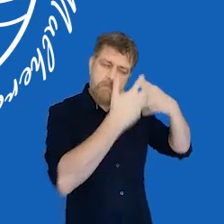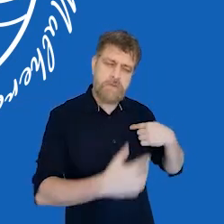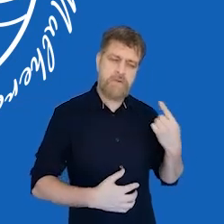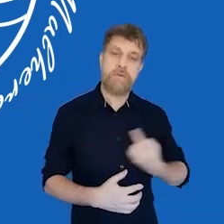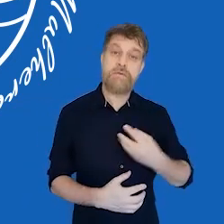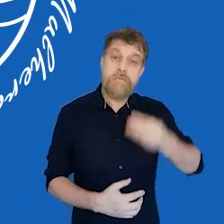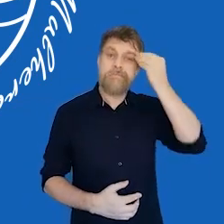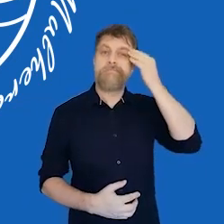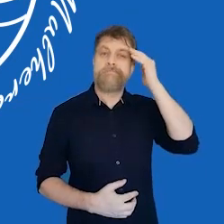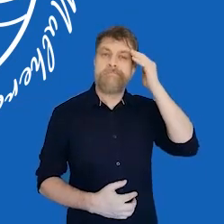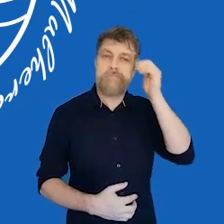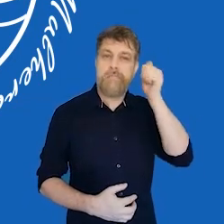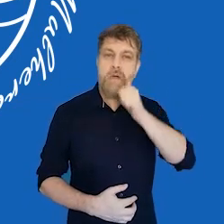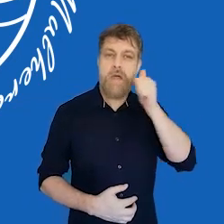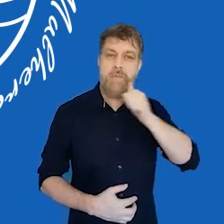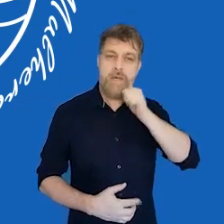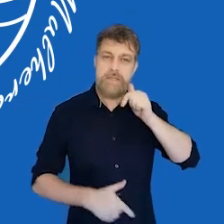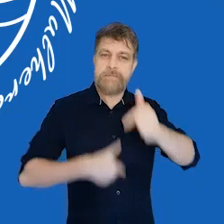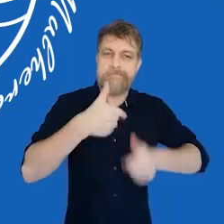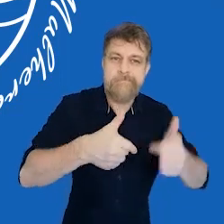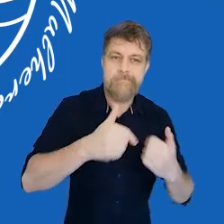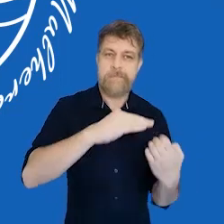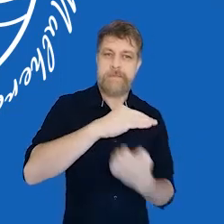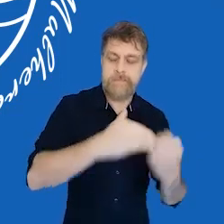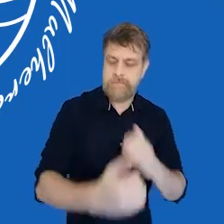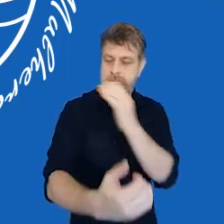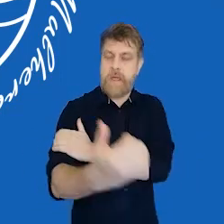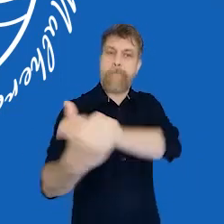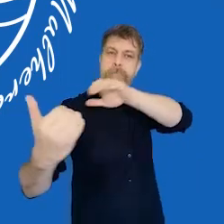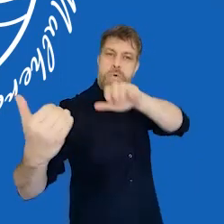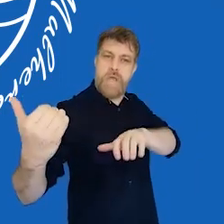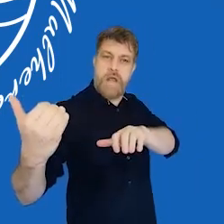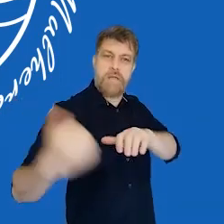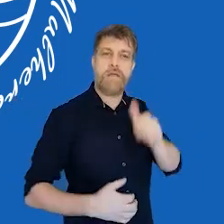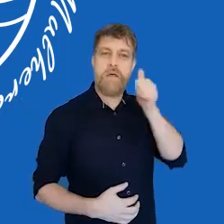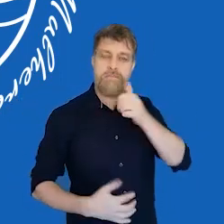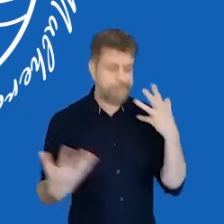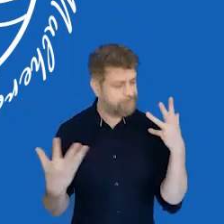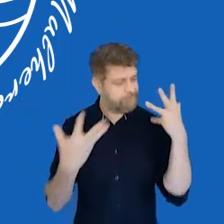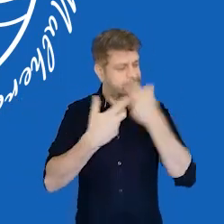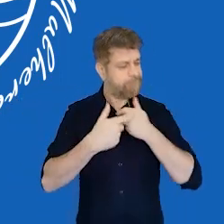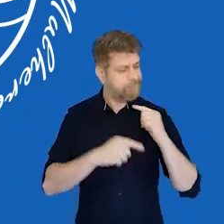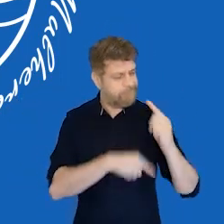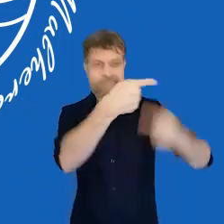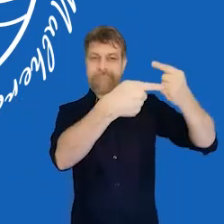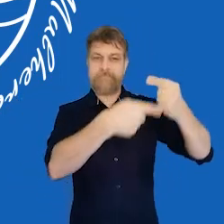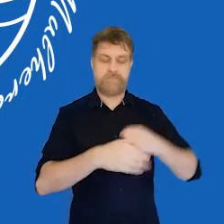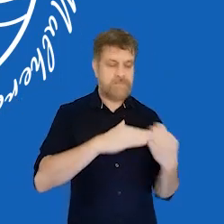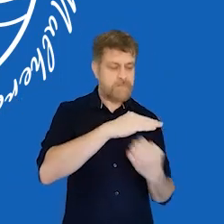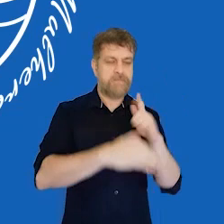entende que são as mulheres de operação, essas mulheres empoderadas, essas mulheres lindas que a gente tem dentro da GE.